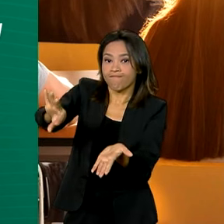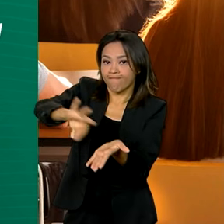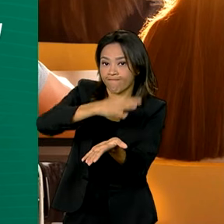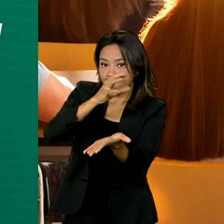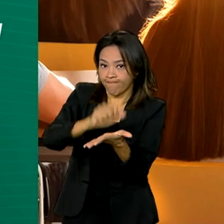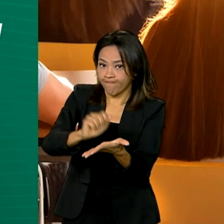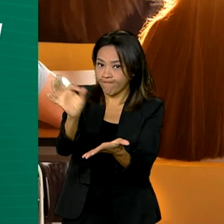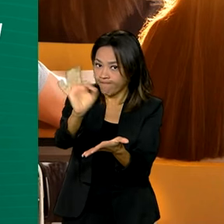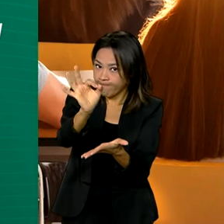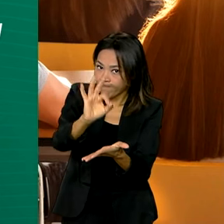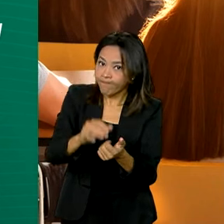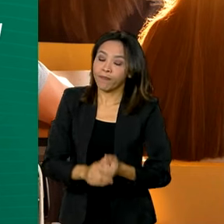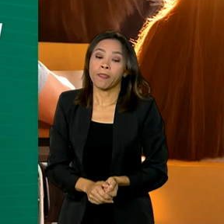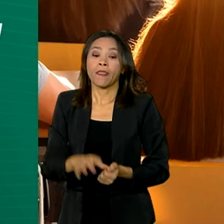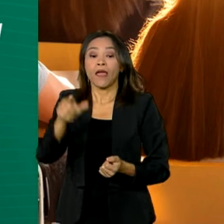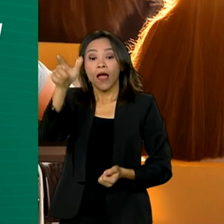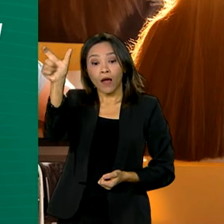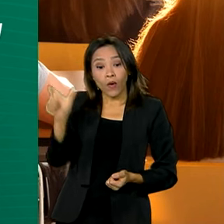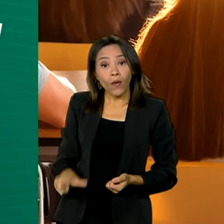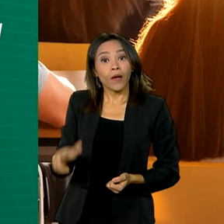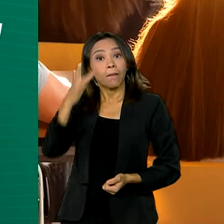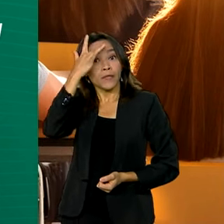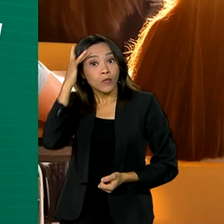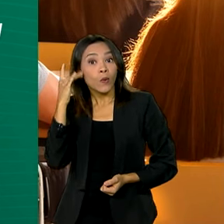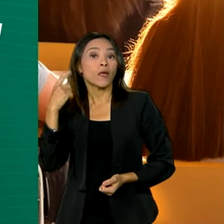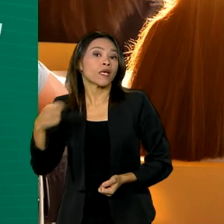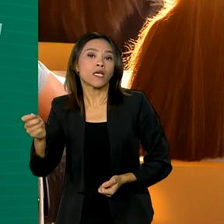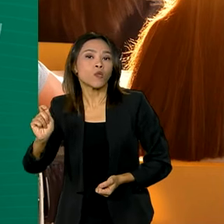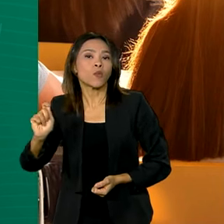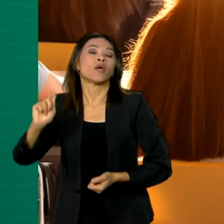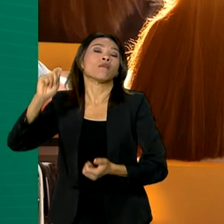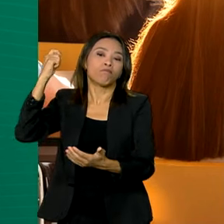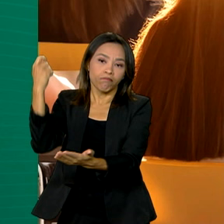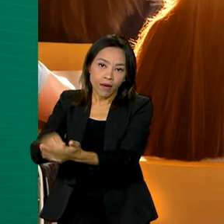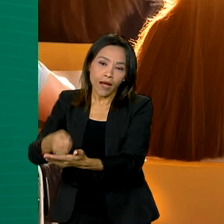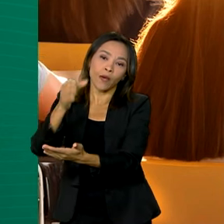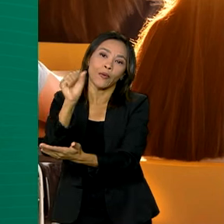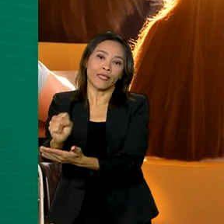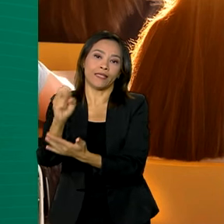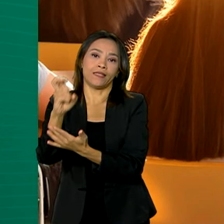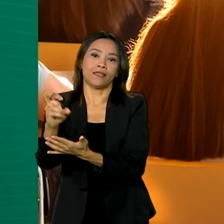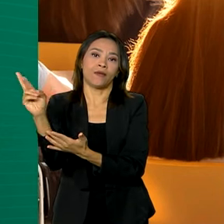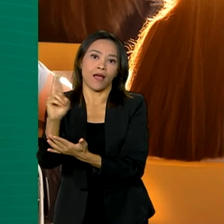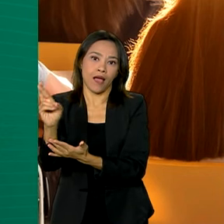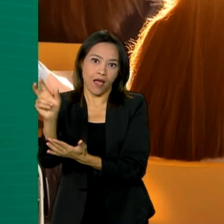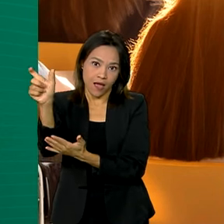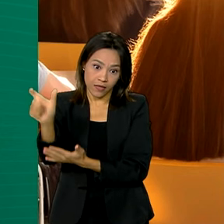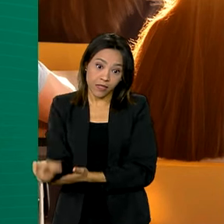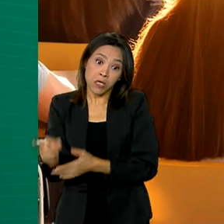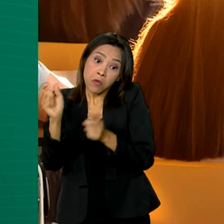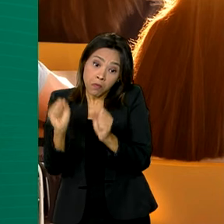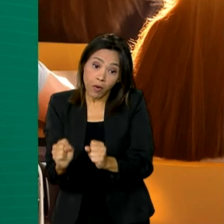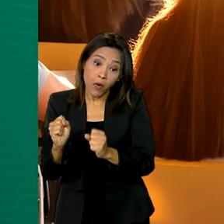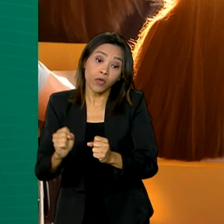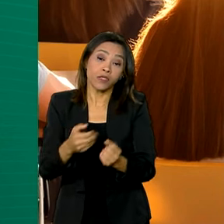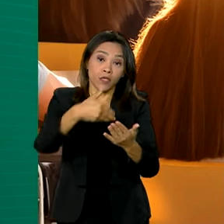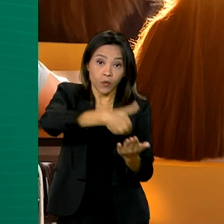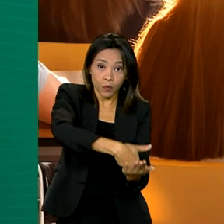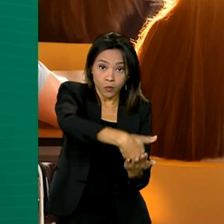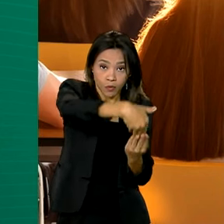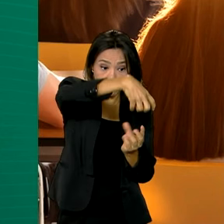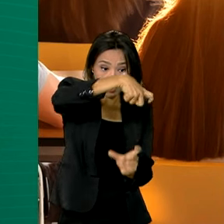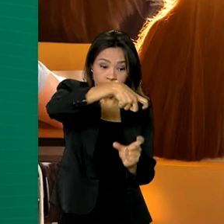Para o candidato que não é isento, a taxa é de R$ 85 e pode ser paga por boleto,